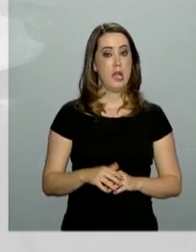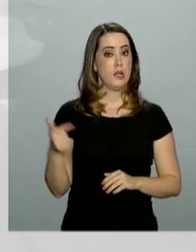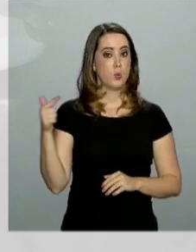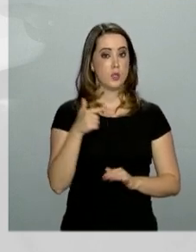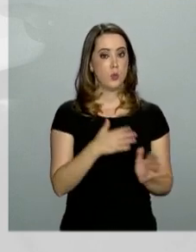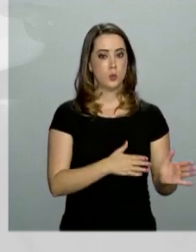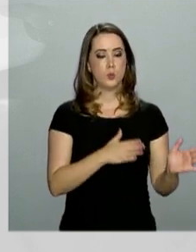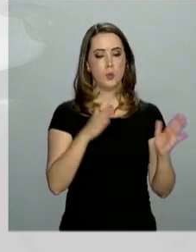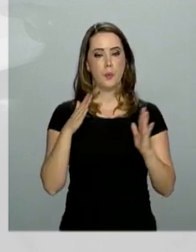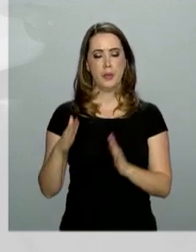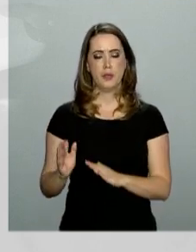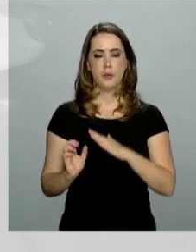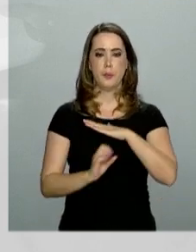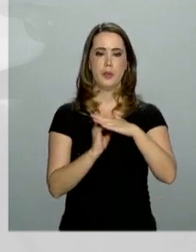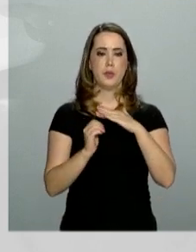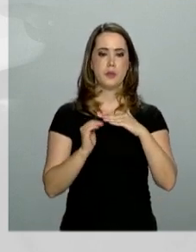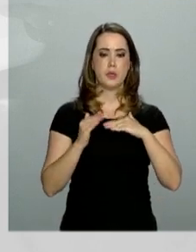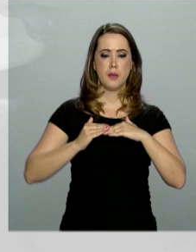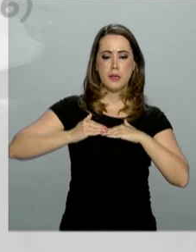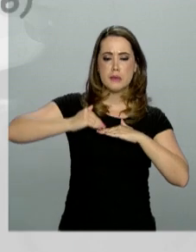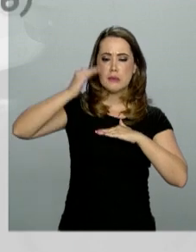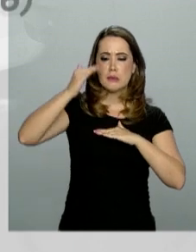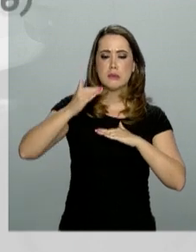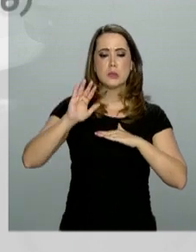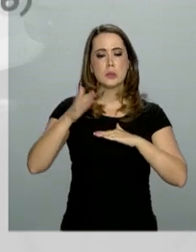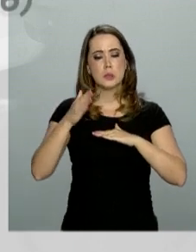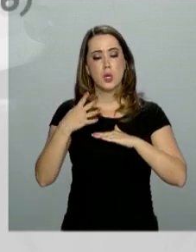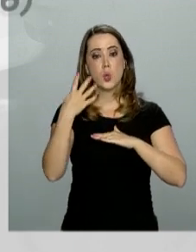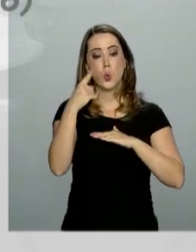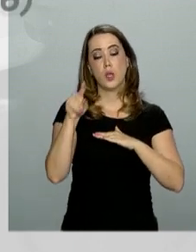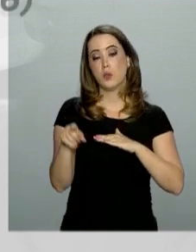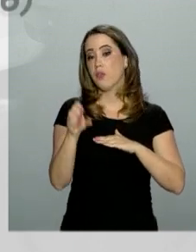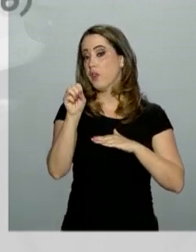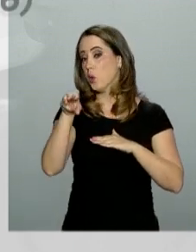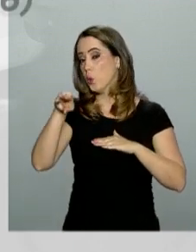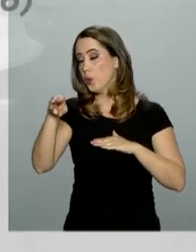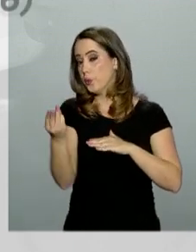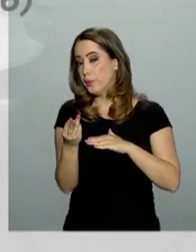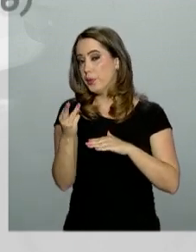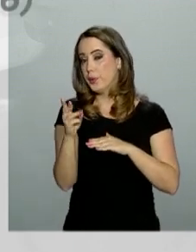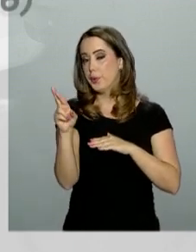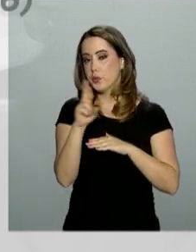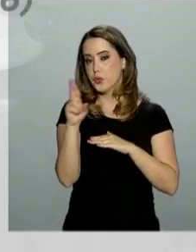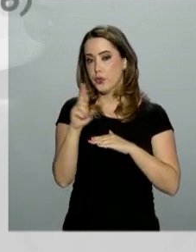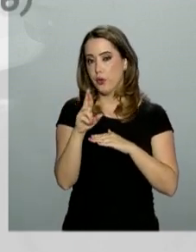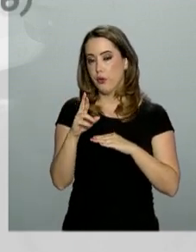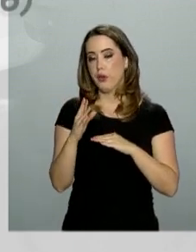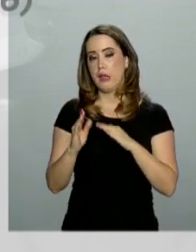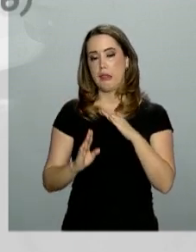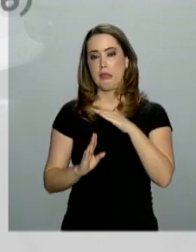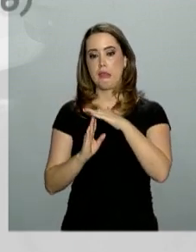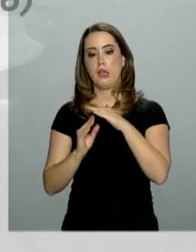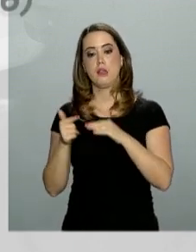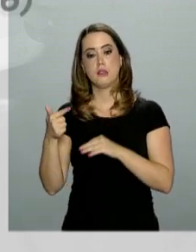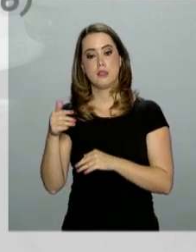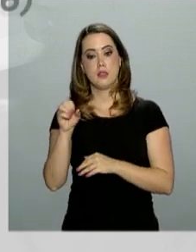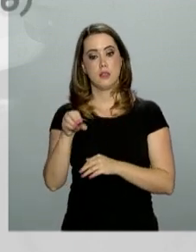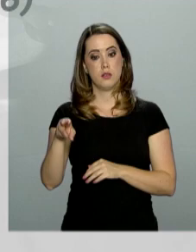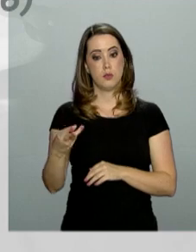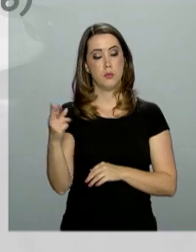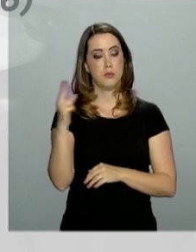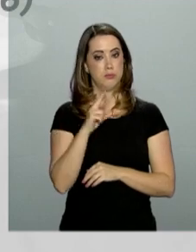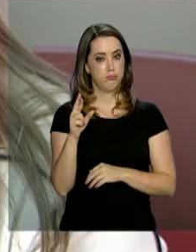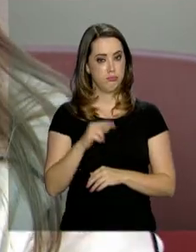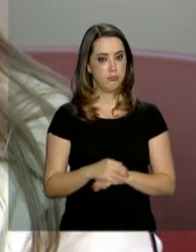segunda foi para empresas com faturamento entre R$ 4,8 milhões e R 78 milhões também em